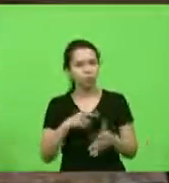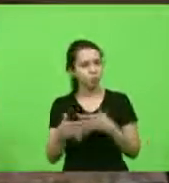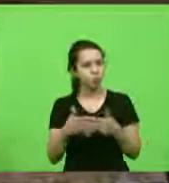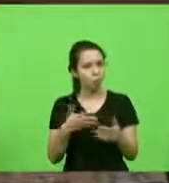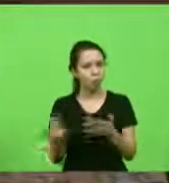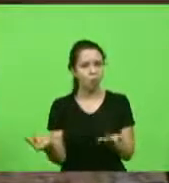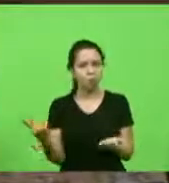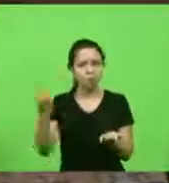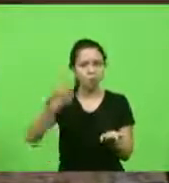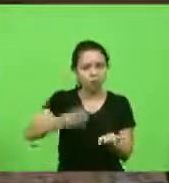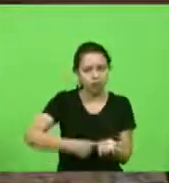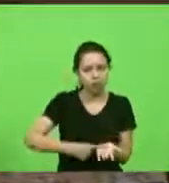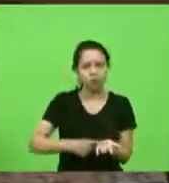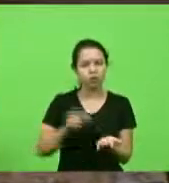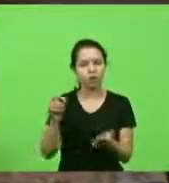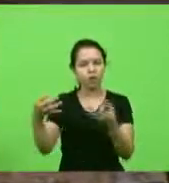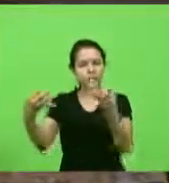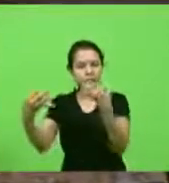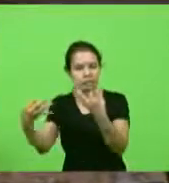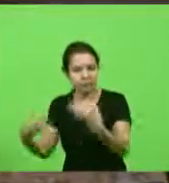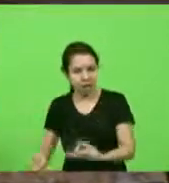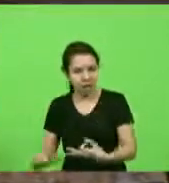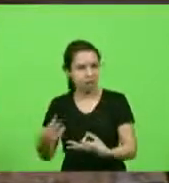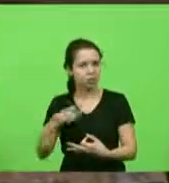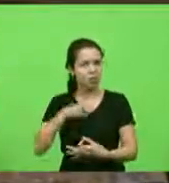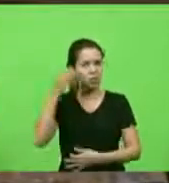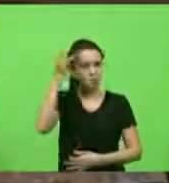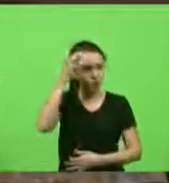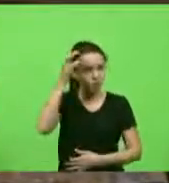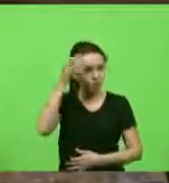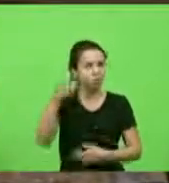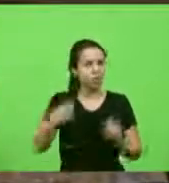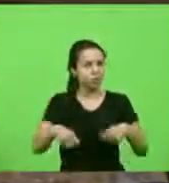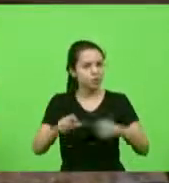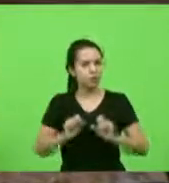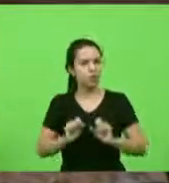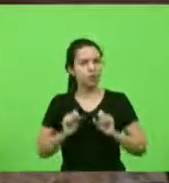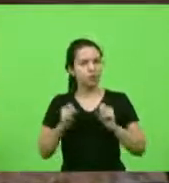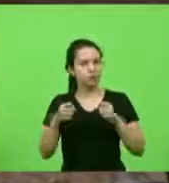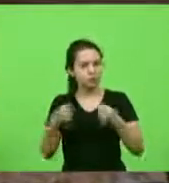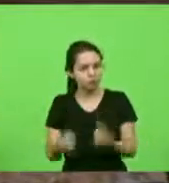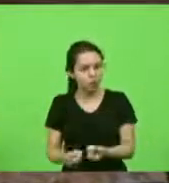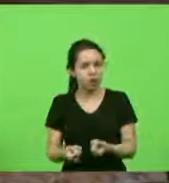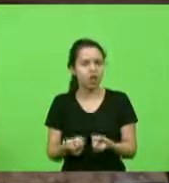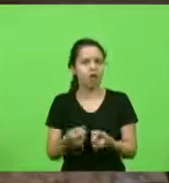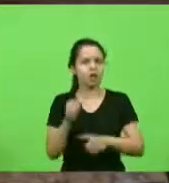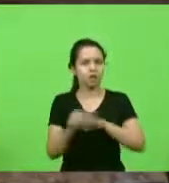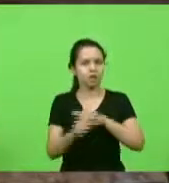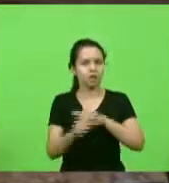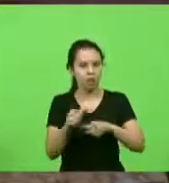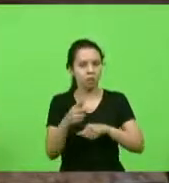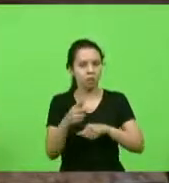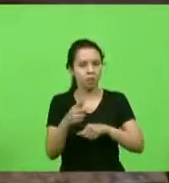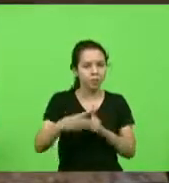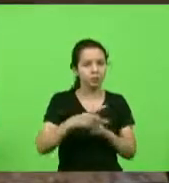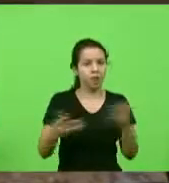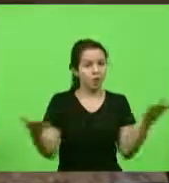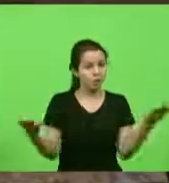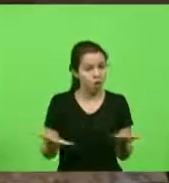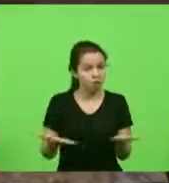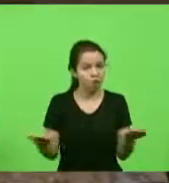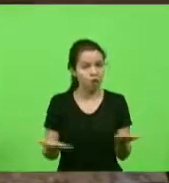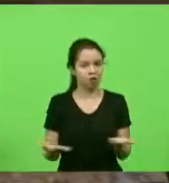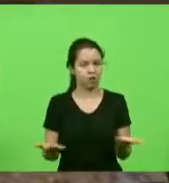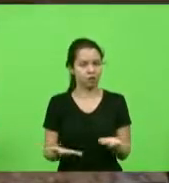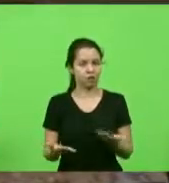correto todos que tem um pouco de consciência tem que defender a reforma da previdência agora mesmo que você seja